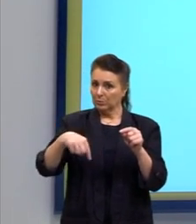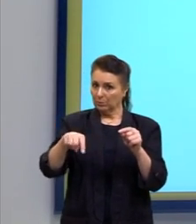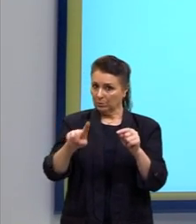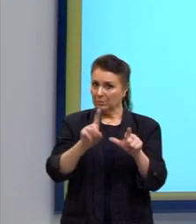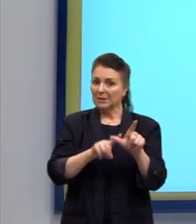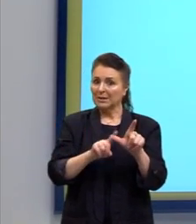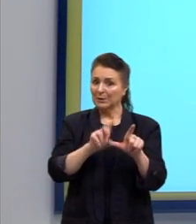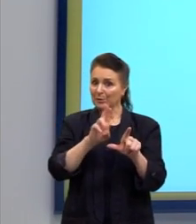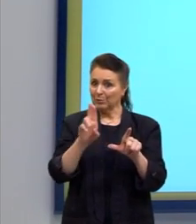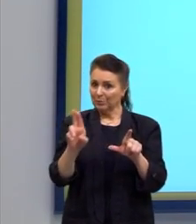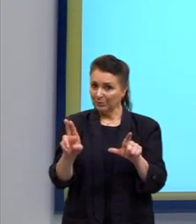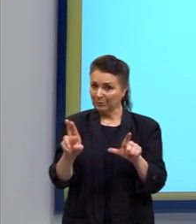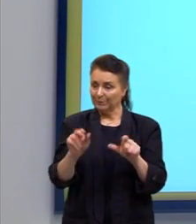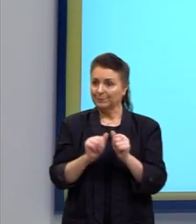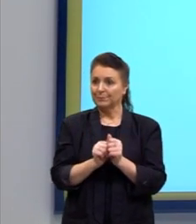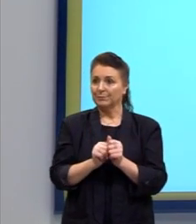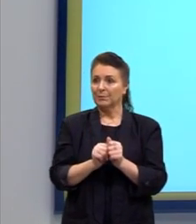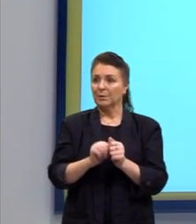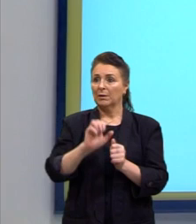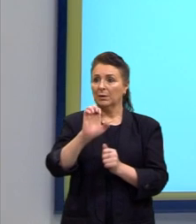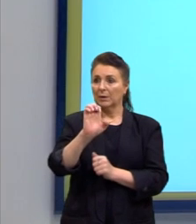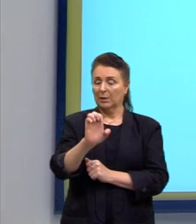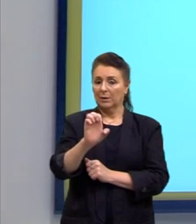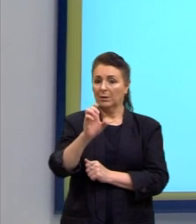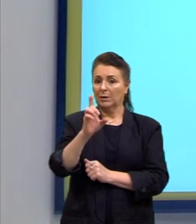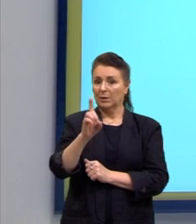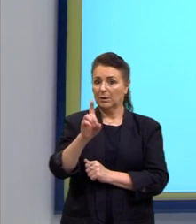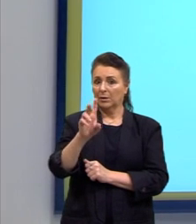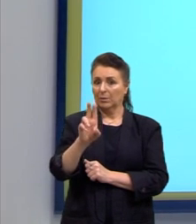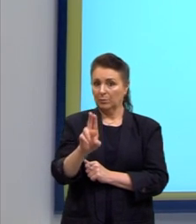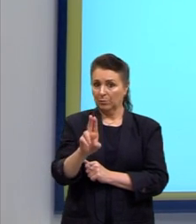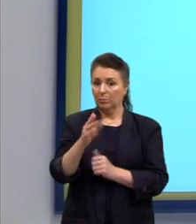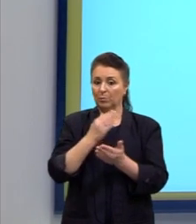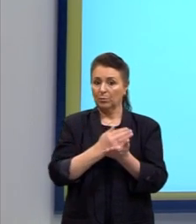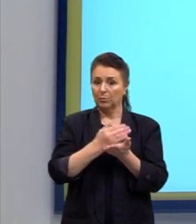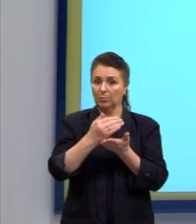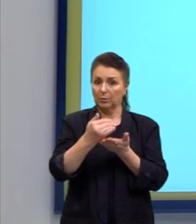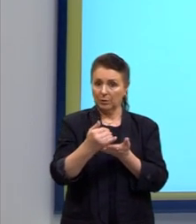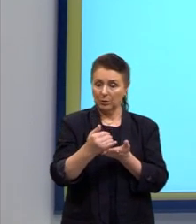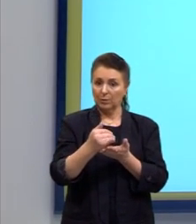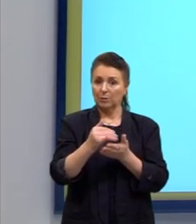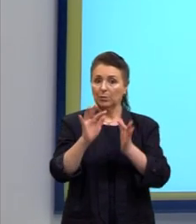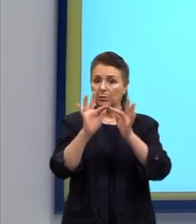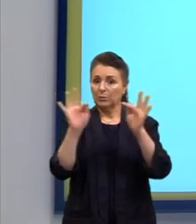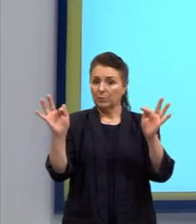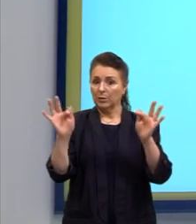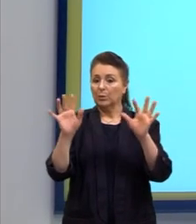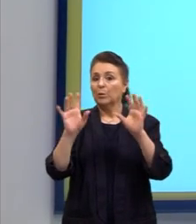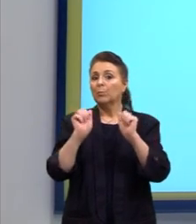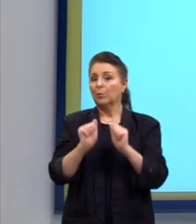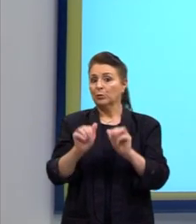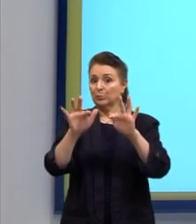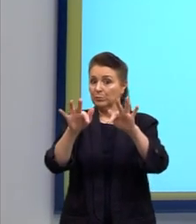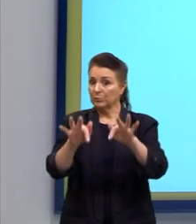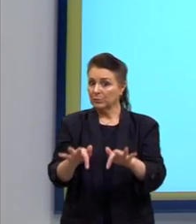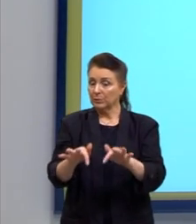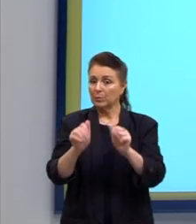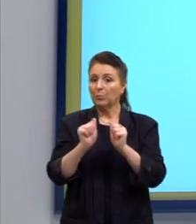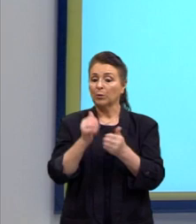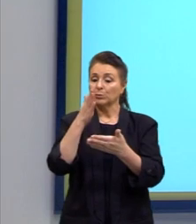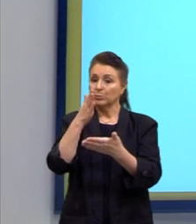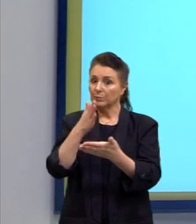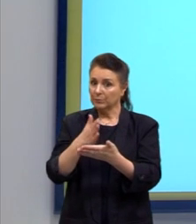dele. Mas o EDU, ele pode vir no início ali da frase, pode ir lá no final, pode ir no